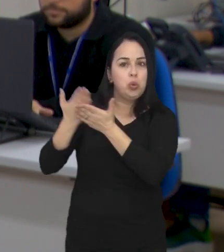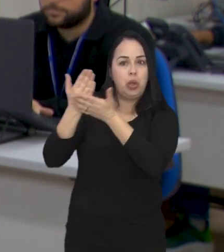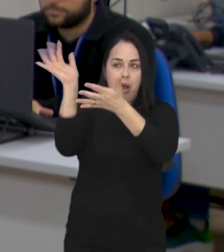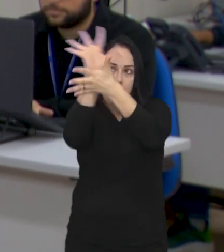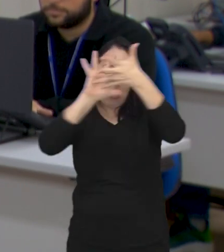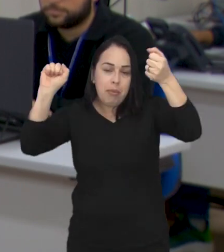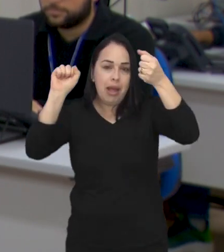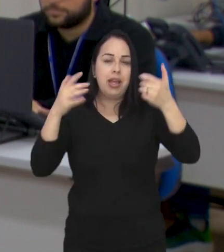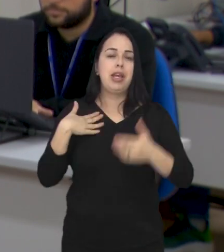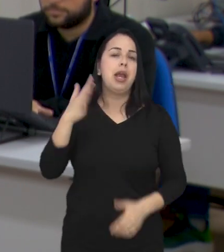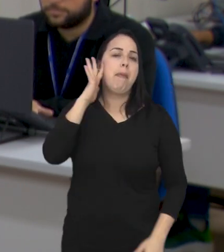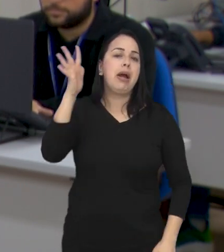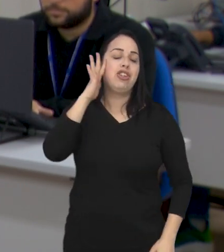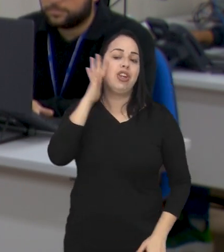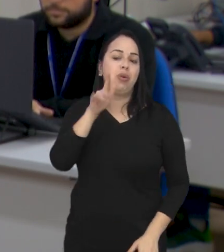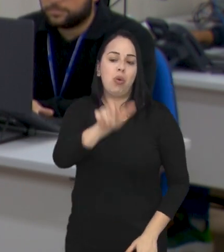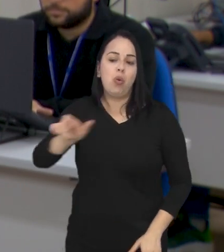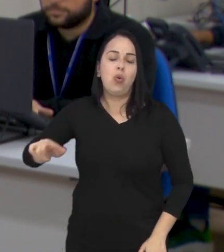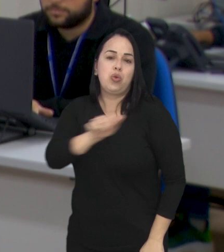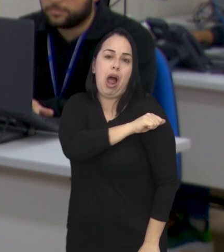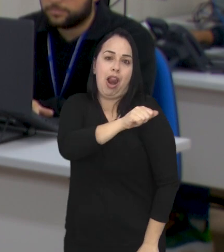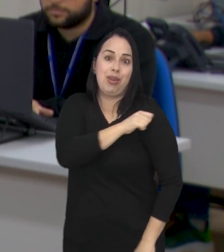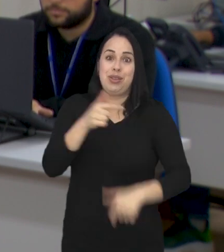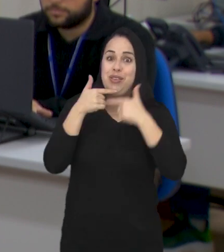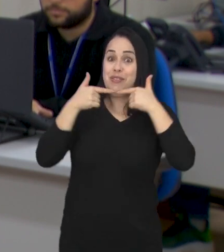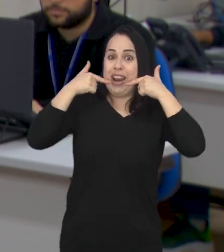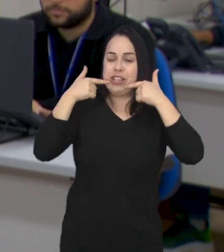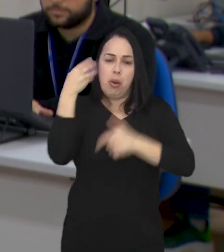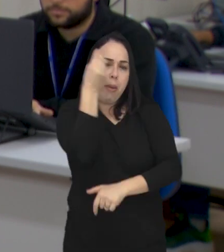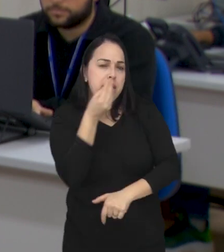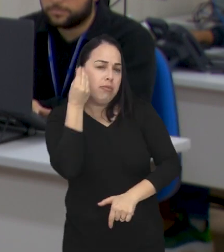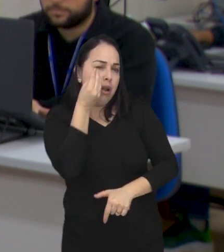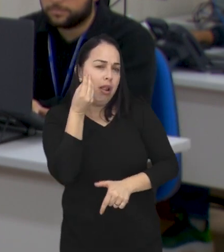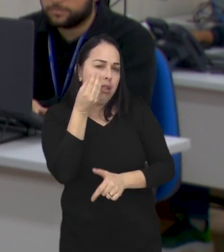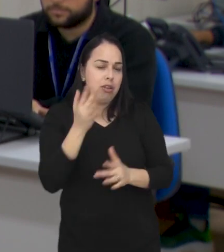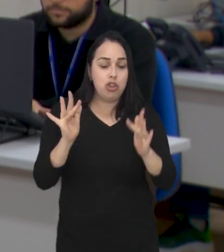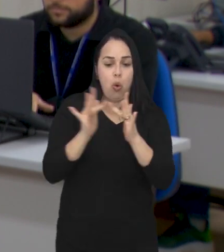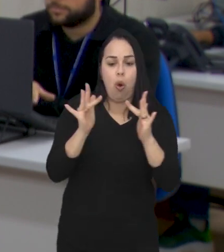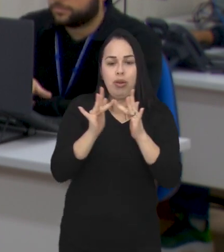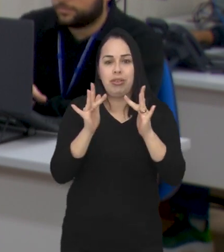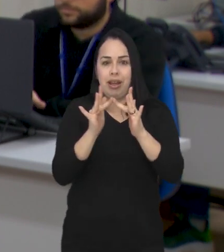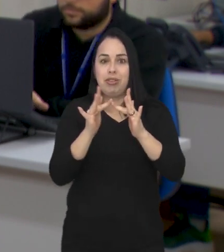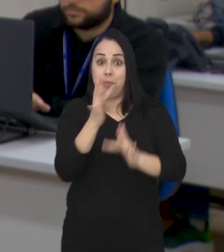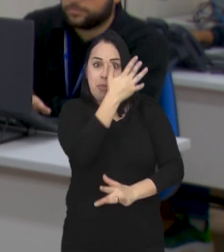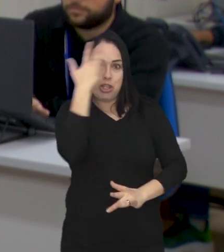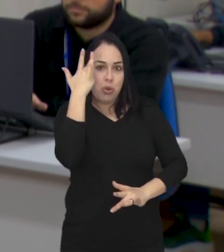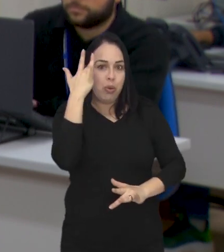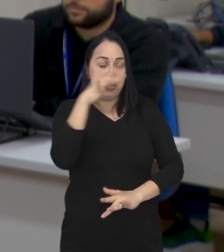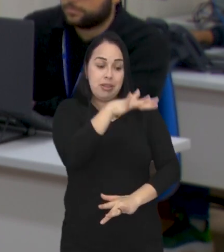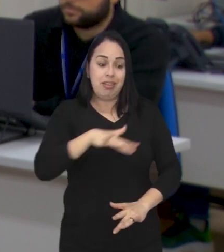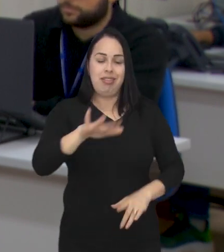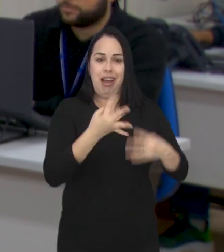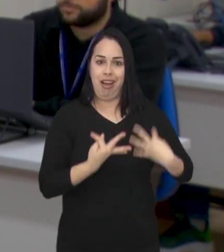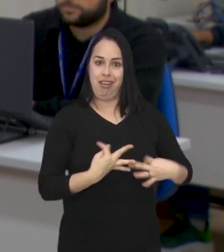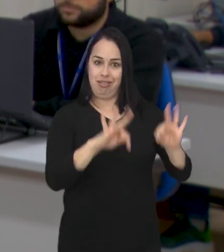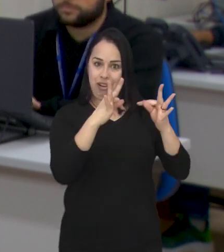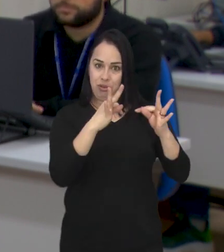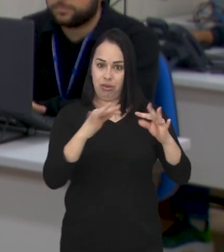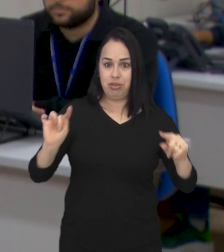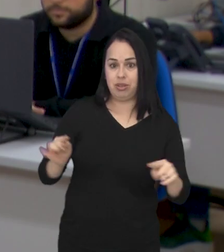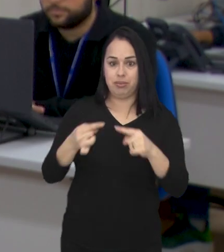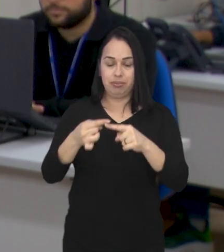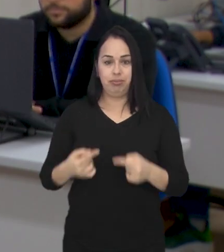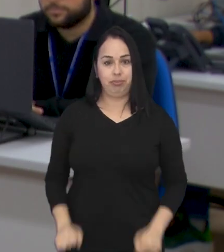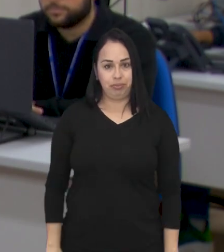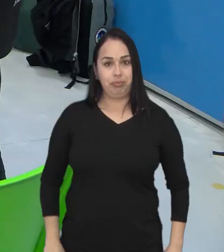mundo. Agora, imagina a felicidade da garotada e dos jovens que viveram essa experiência ao lado de pessoas importantes do setor